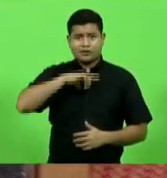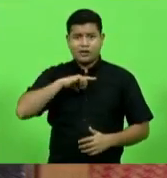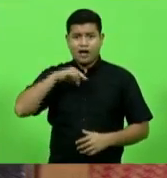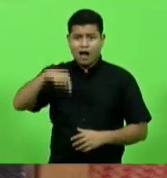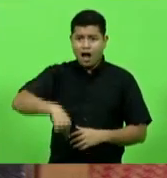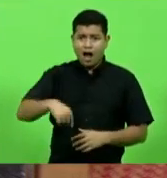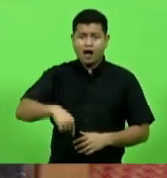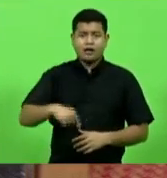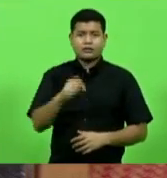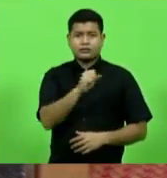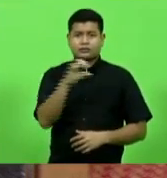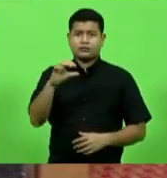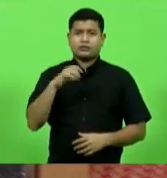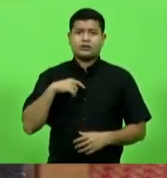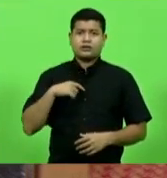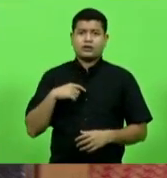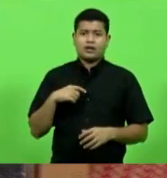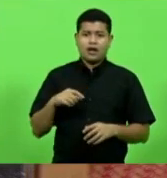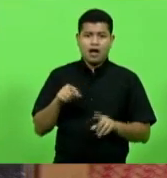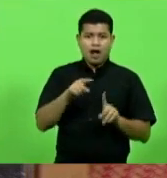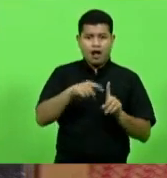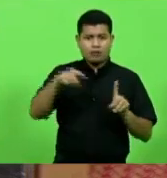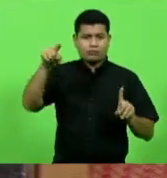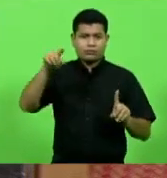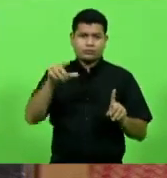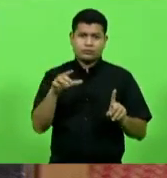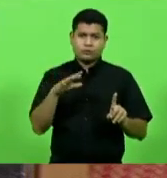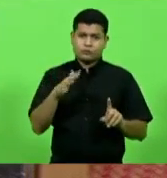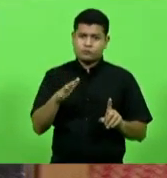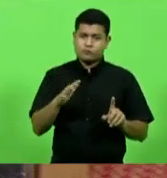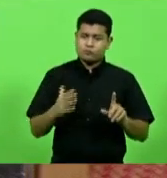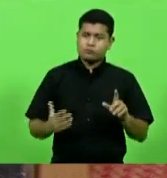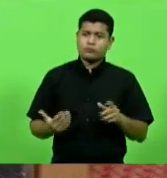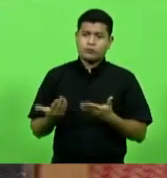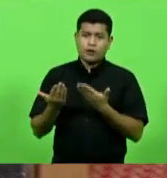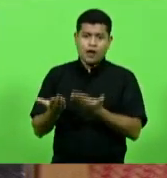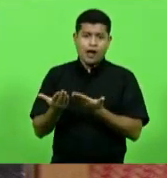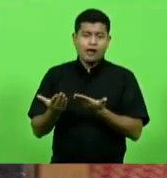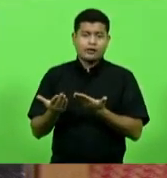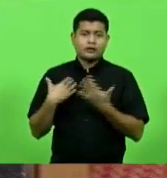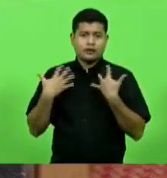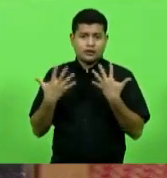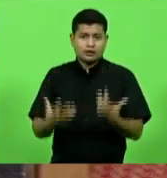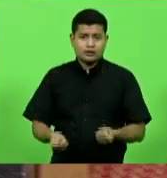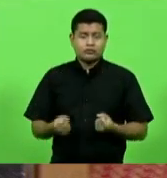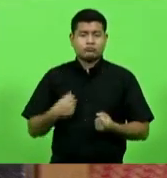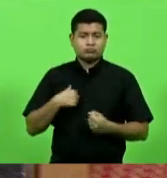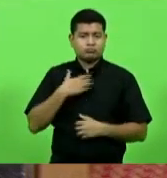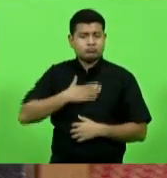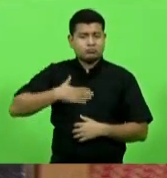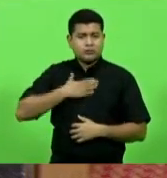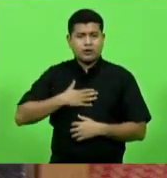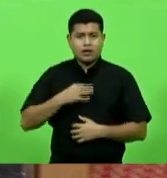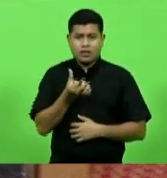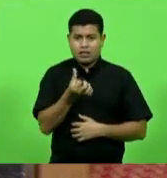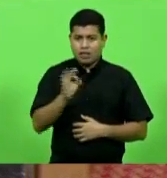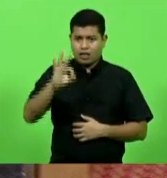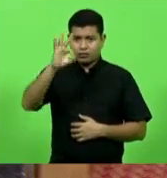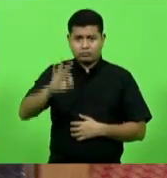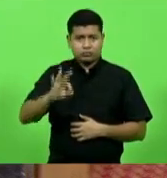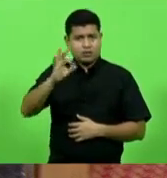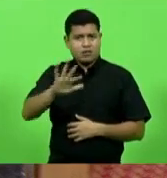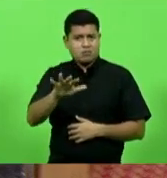de aprovação tem sido deputado Berlano em torno de 60% mas